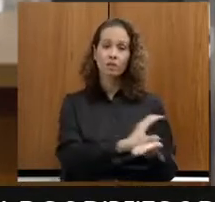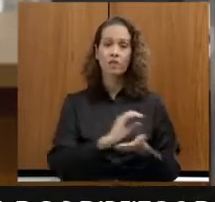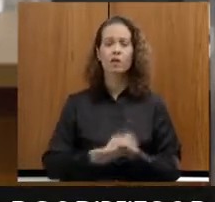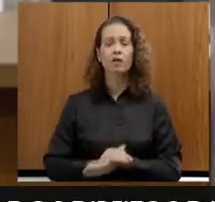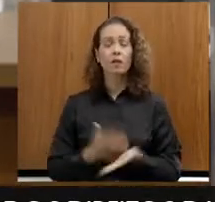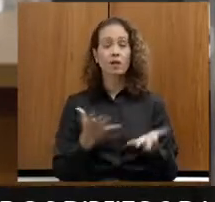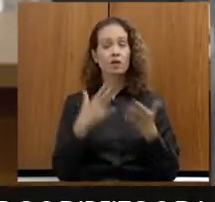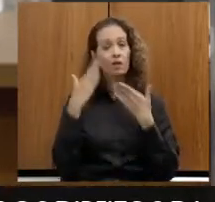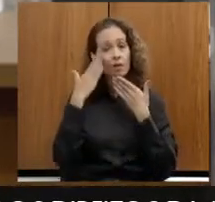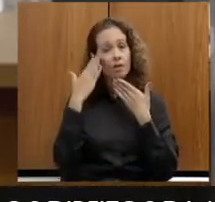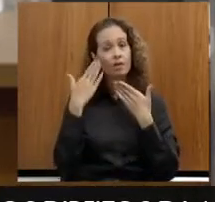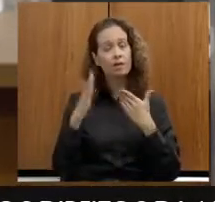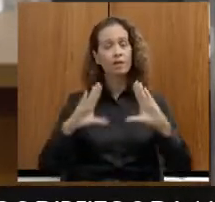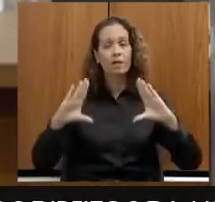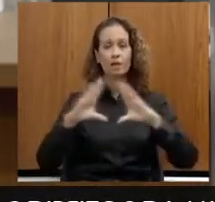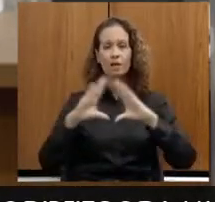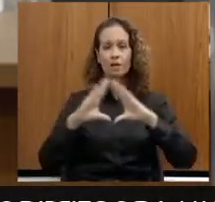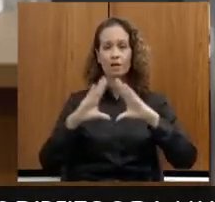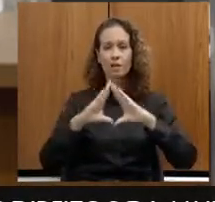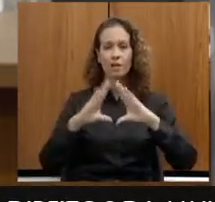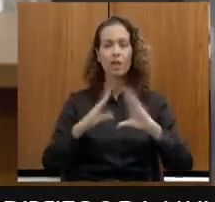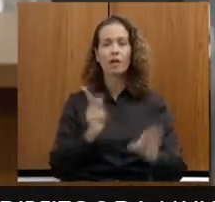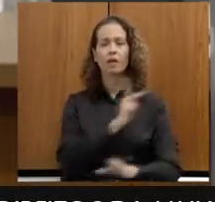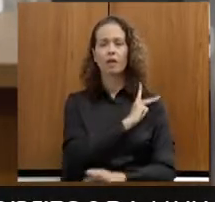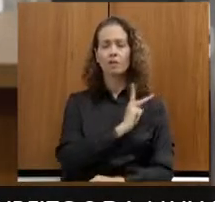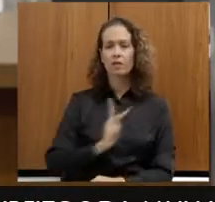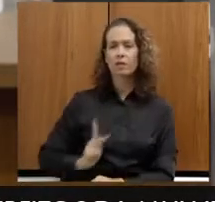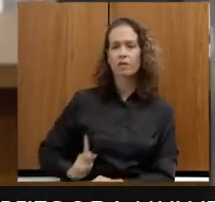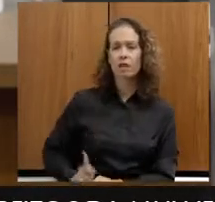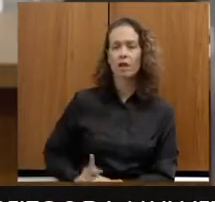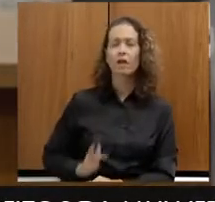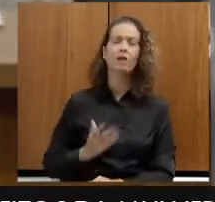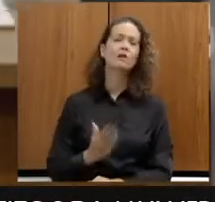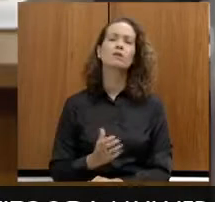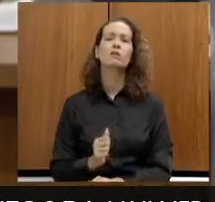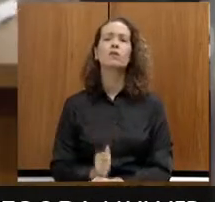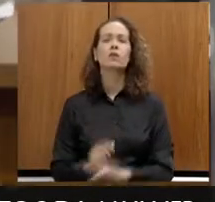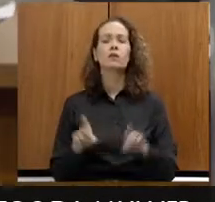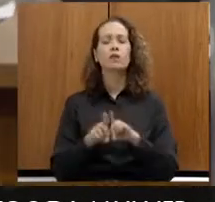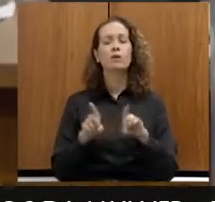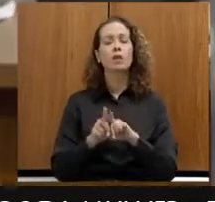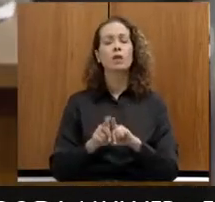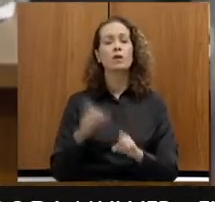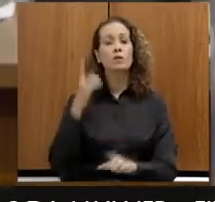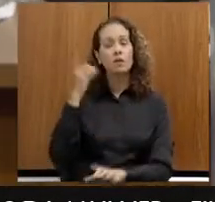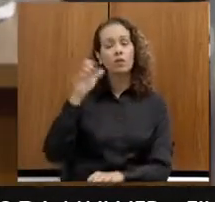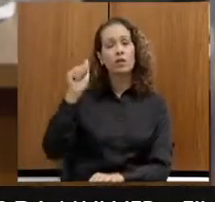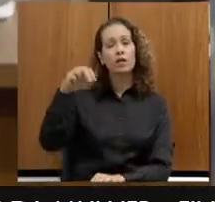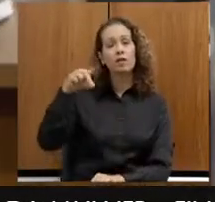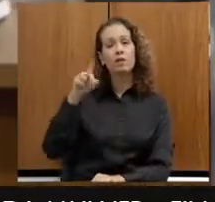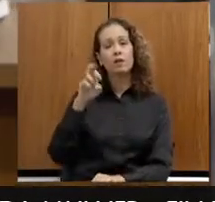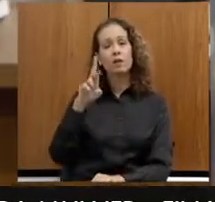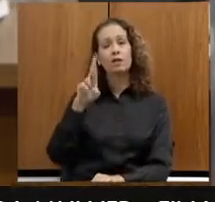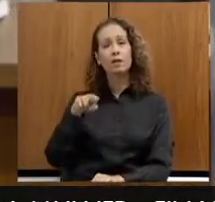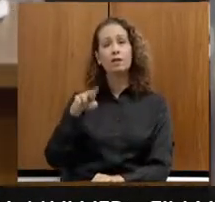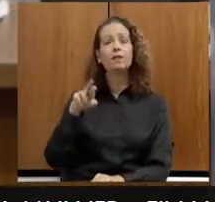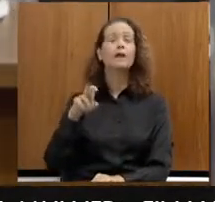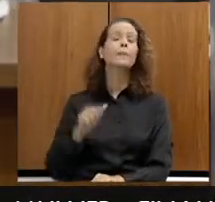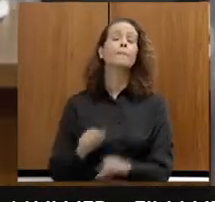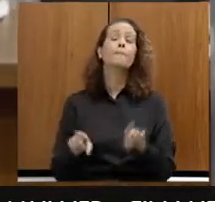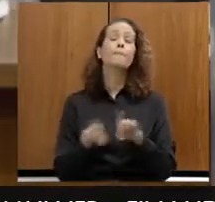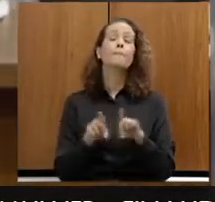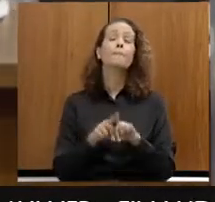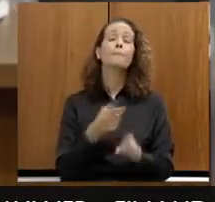agradecer à Assembleia, no seu presidente, no deputado André Quintão também, que articulaçou a vinda desse recurso. E, em